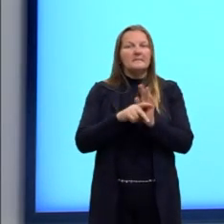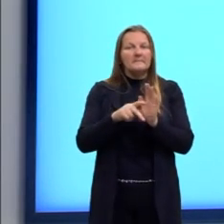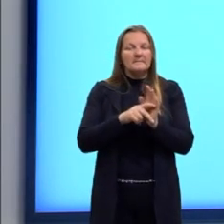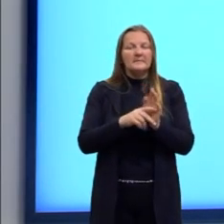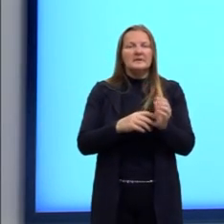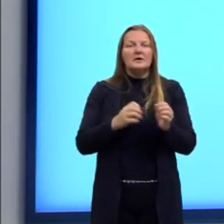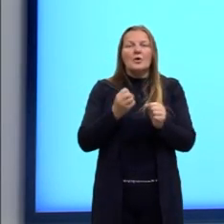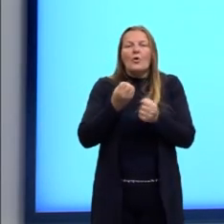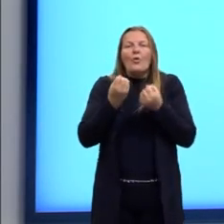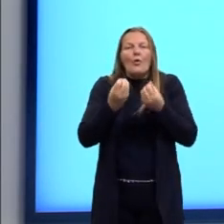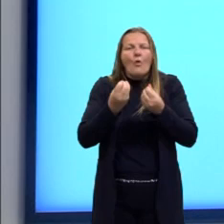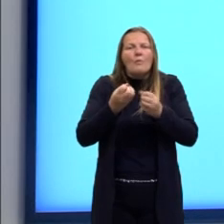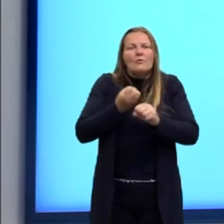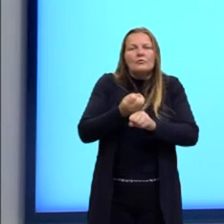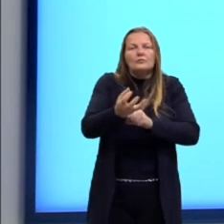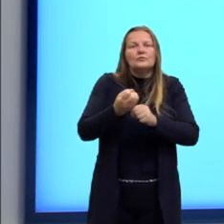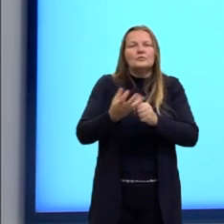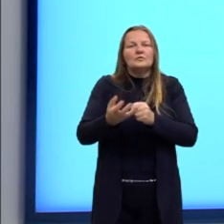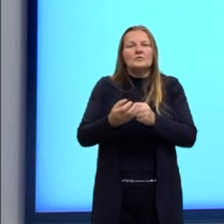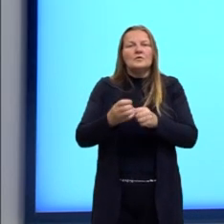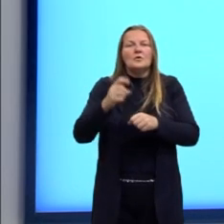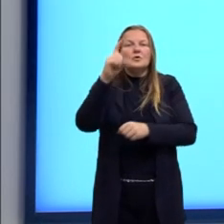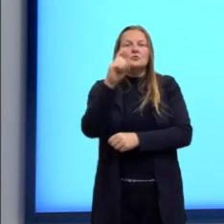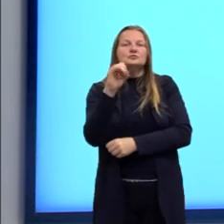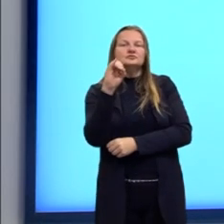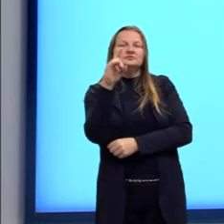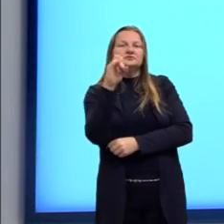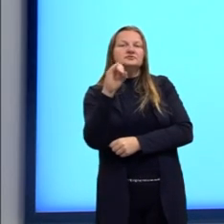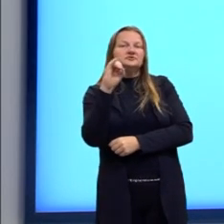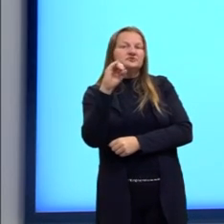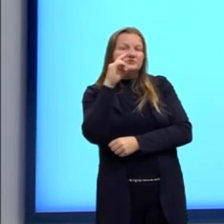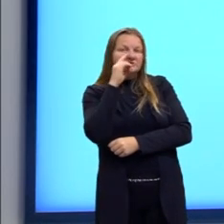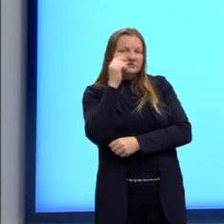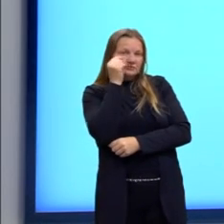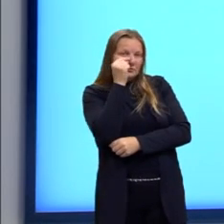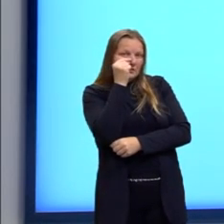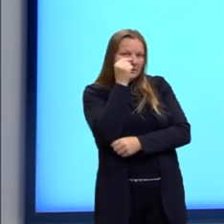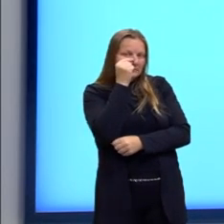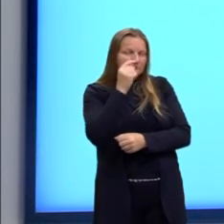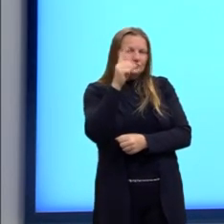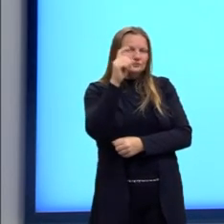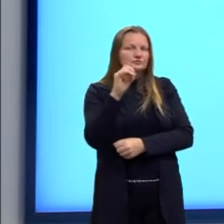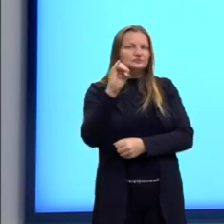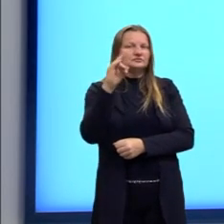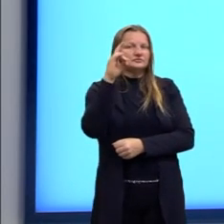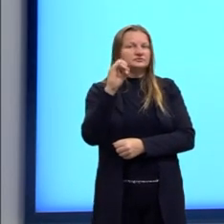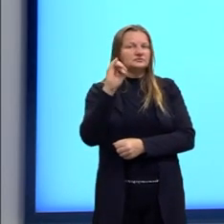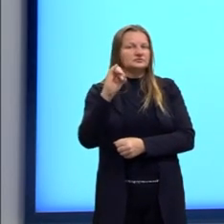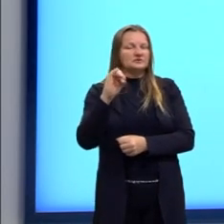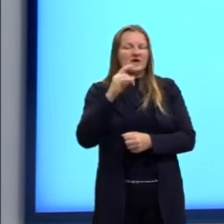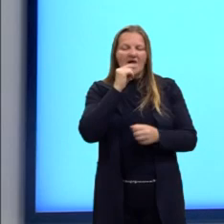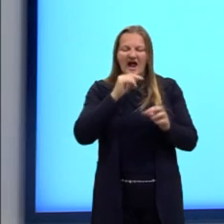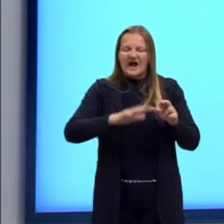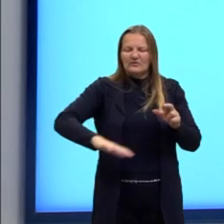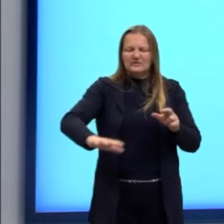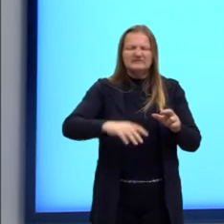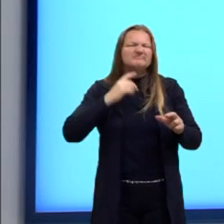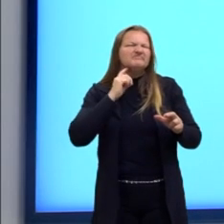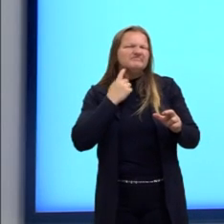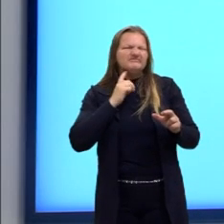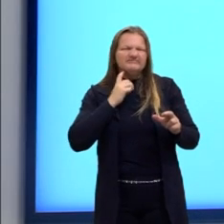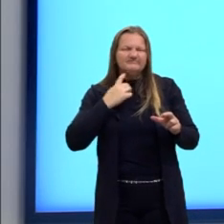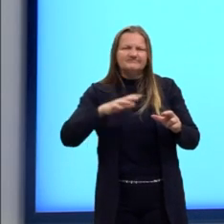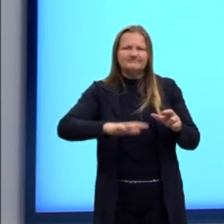E a transmissão se dá através da urina do rato, tá? Então, normalmente presente em águas contaminadas.